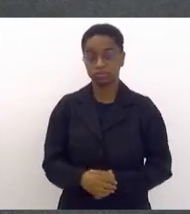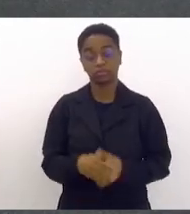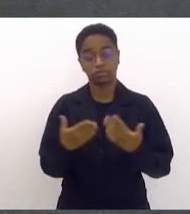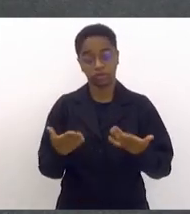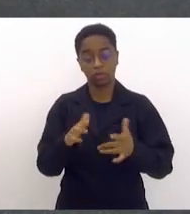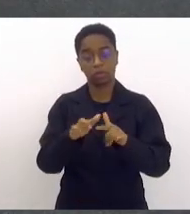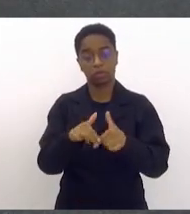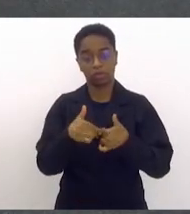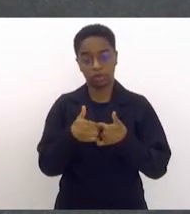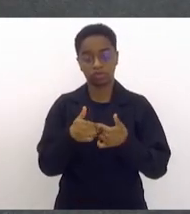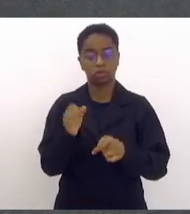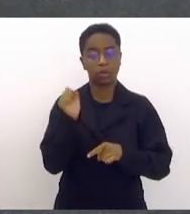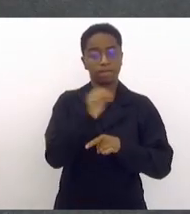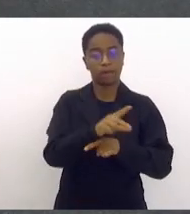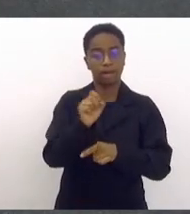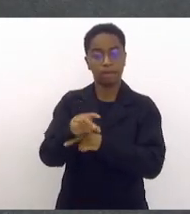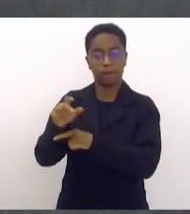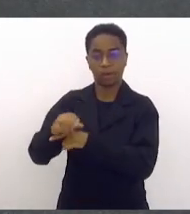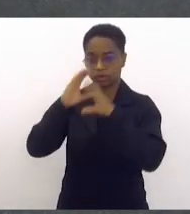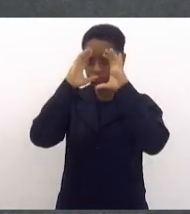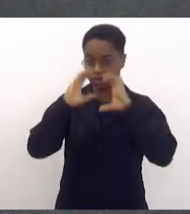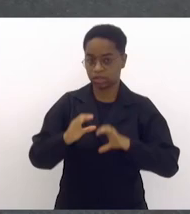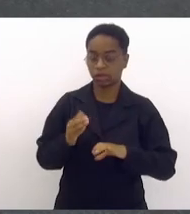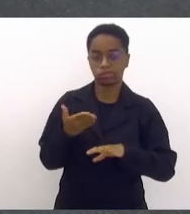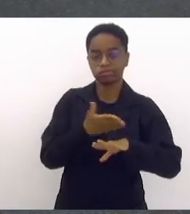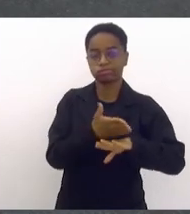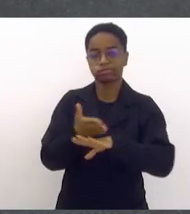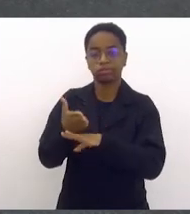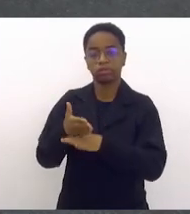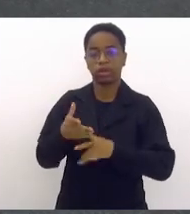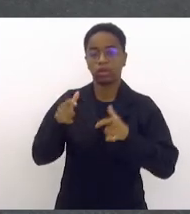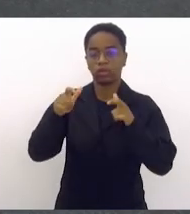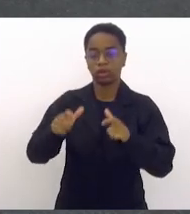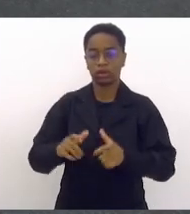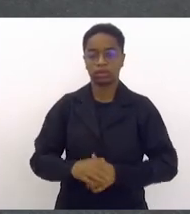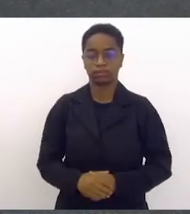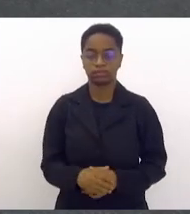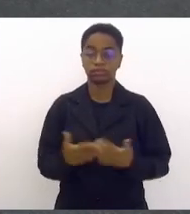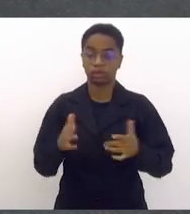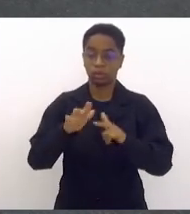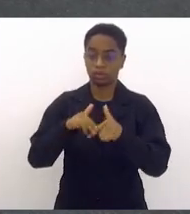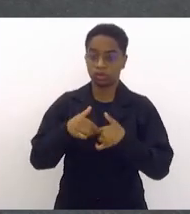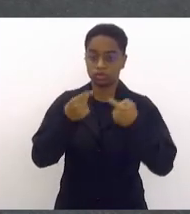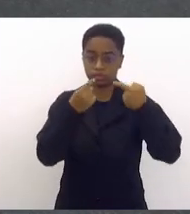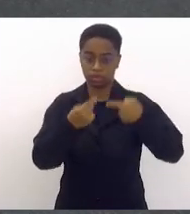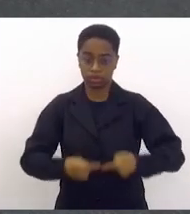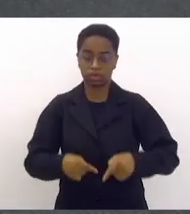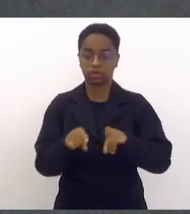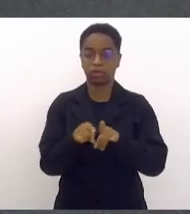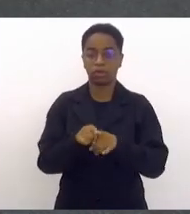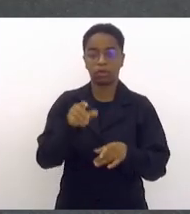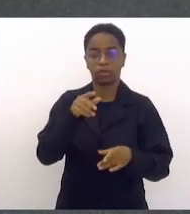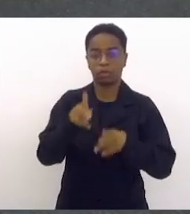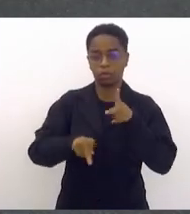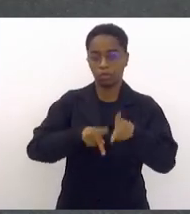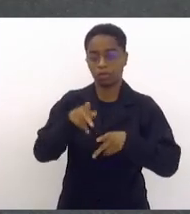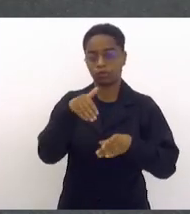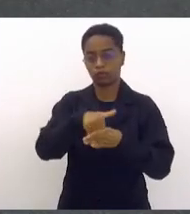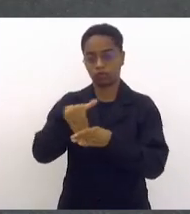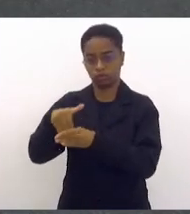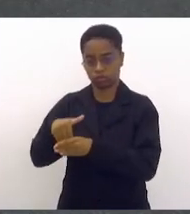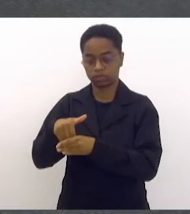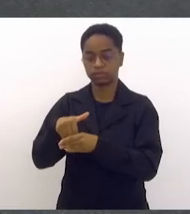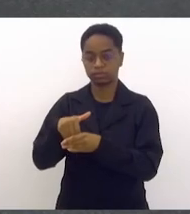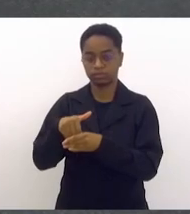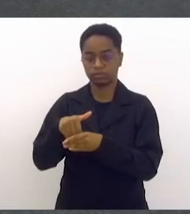pela ocupação cidadã que a juventude faz ali. A partir das batalhas e da votação do público, senhora